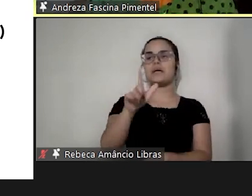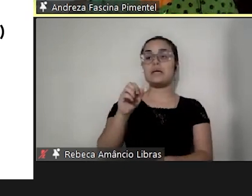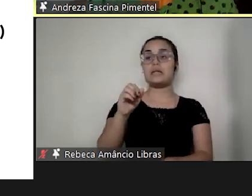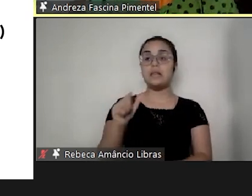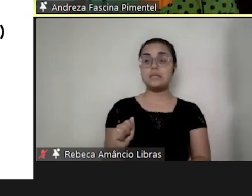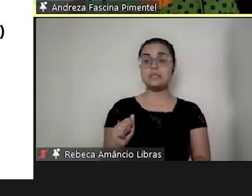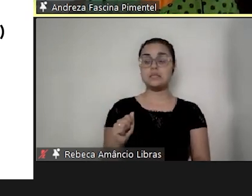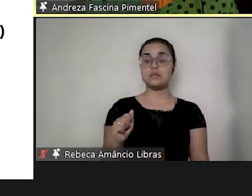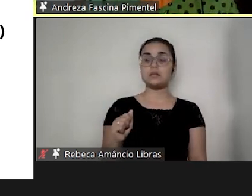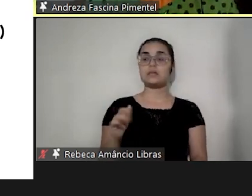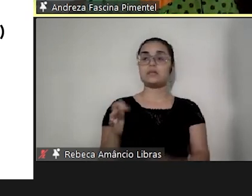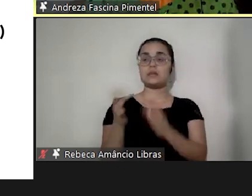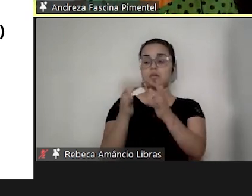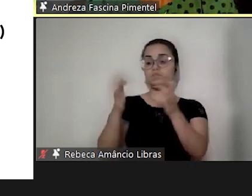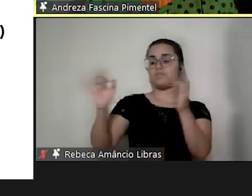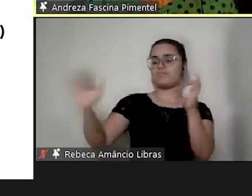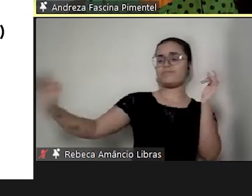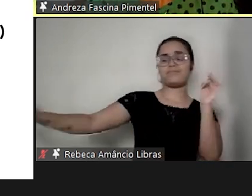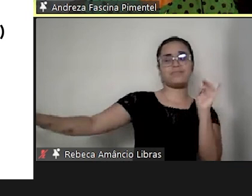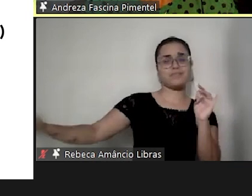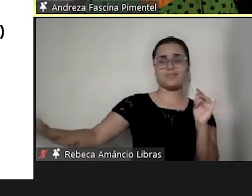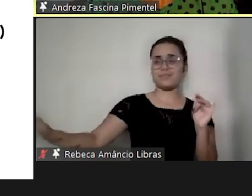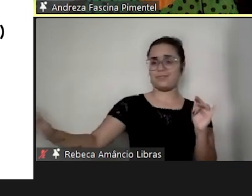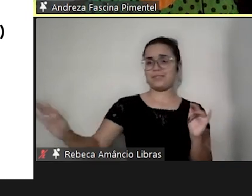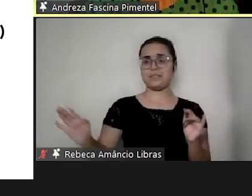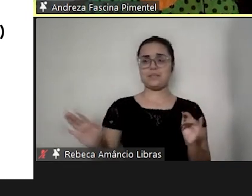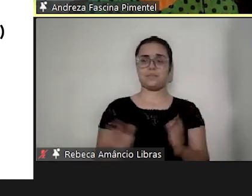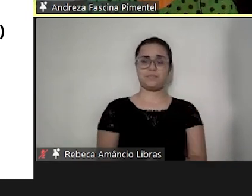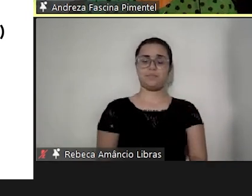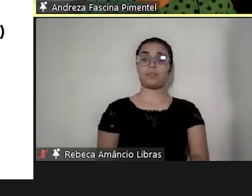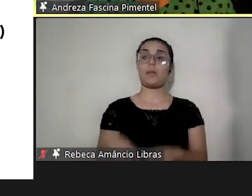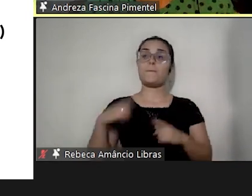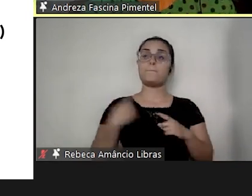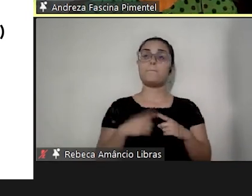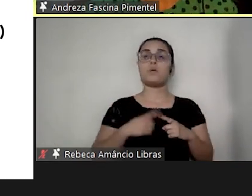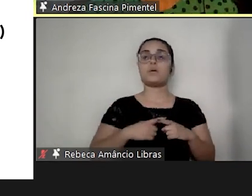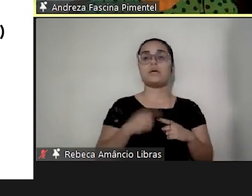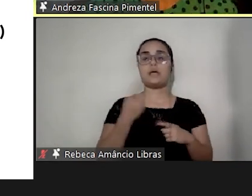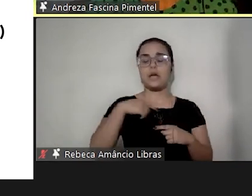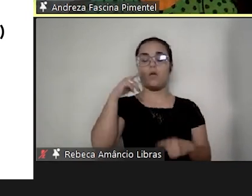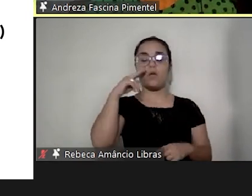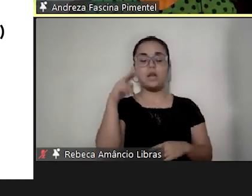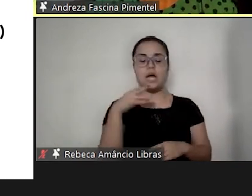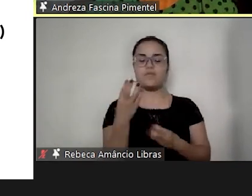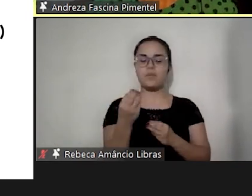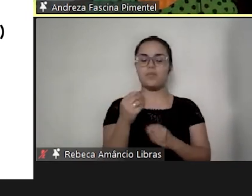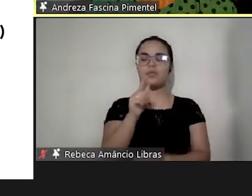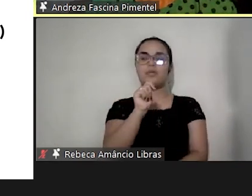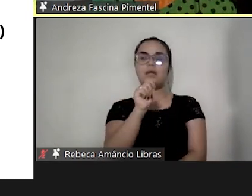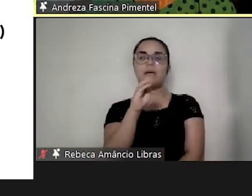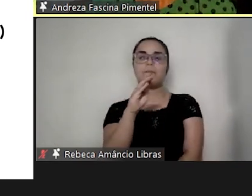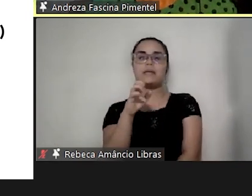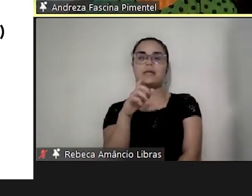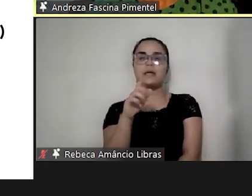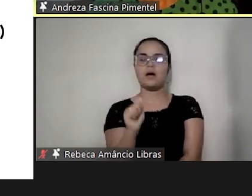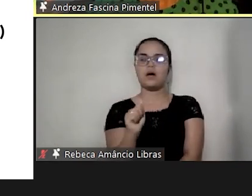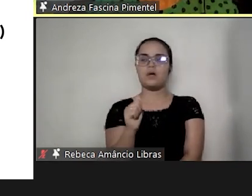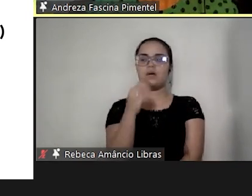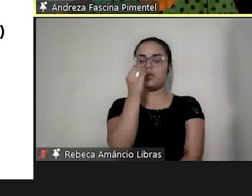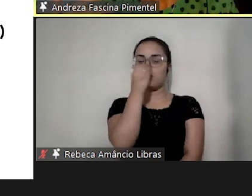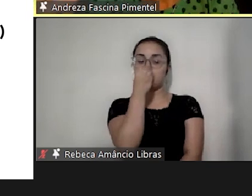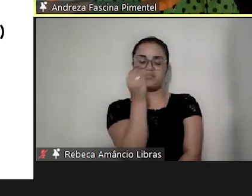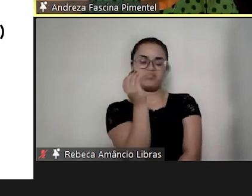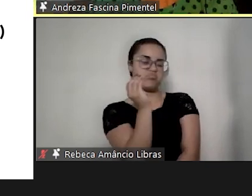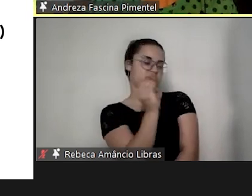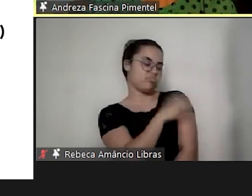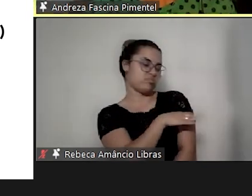me desconectei dela, porque eu olhava muito para o Gabriel, e deixava com que ela